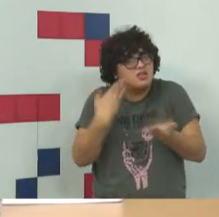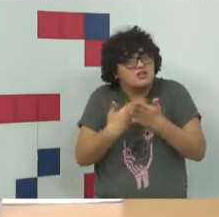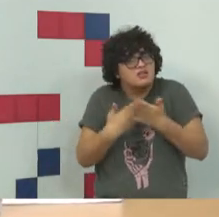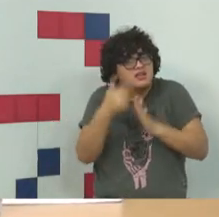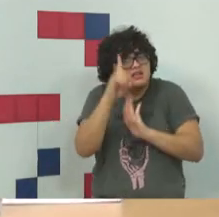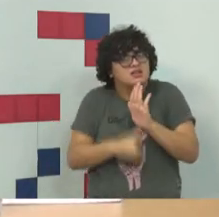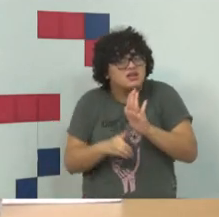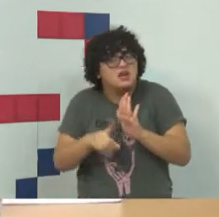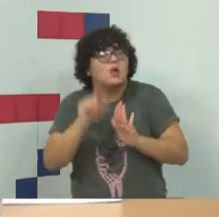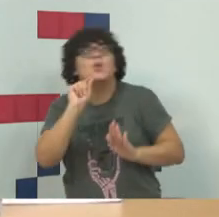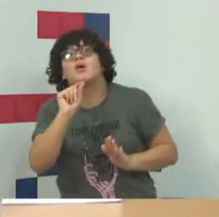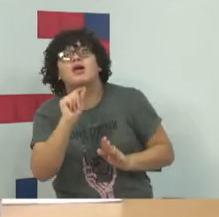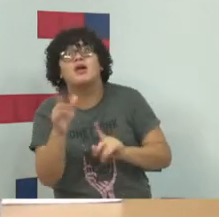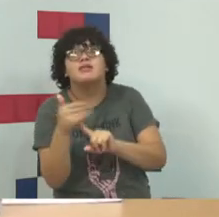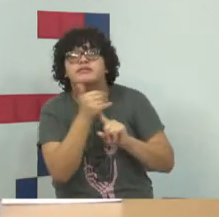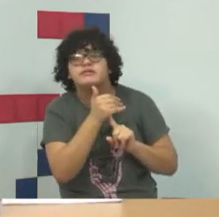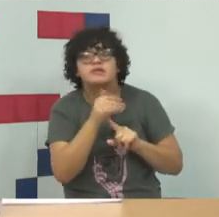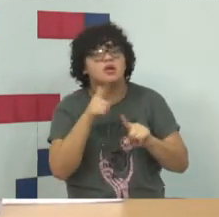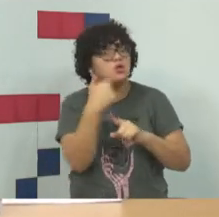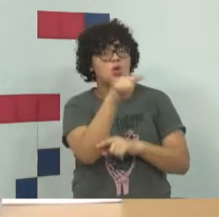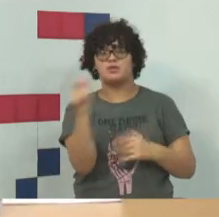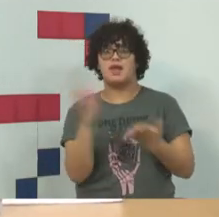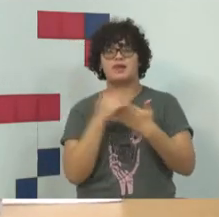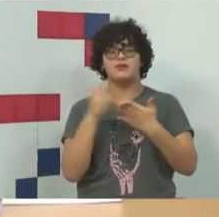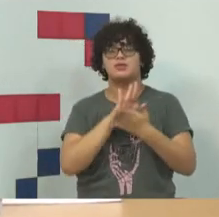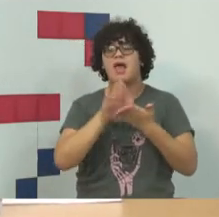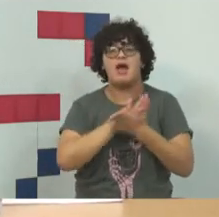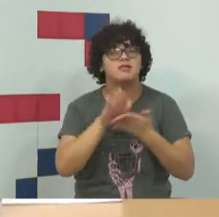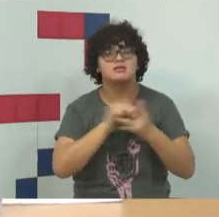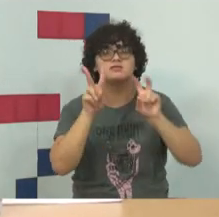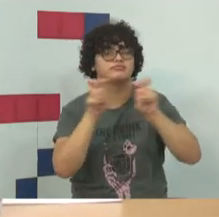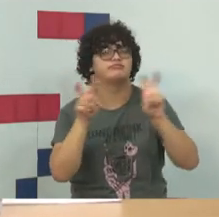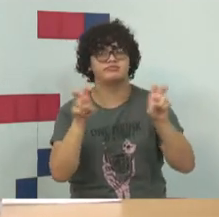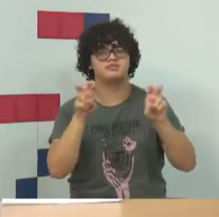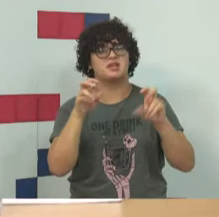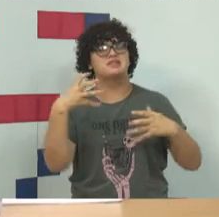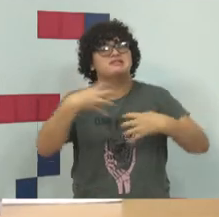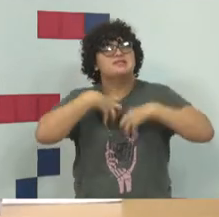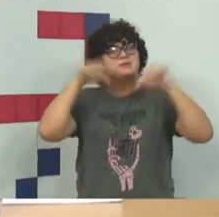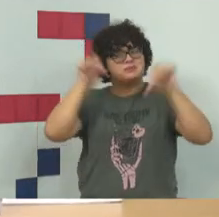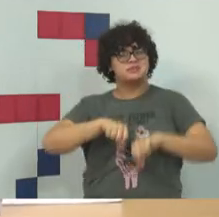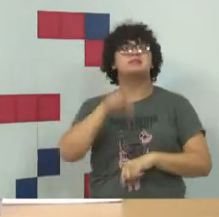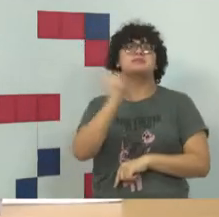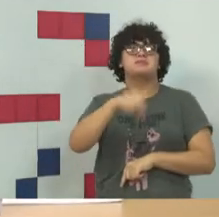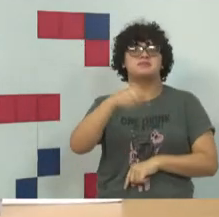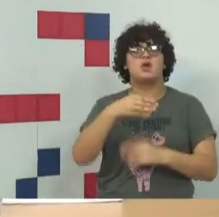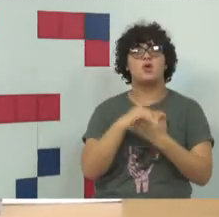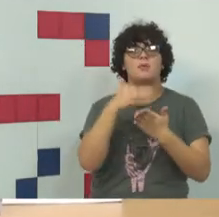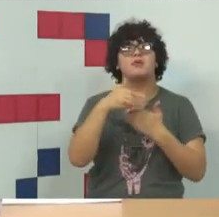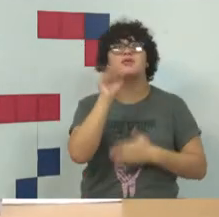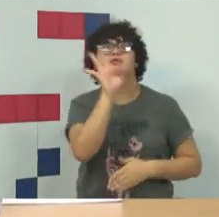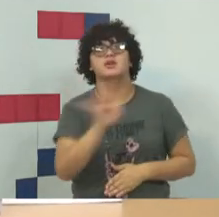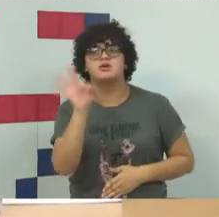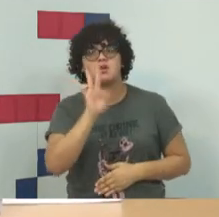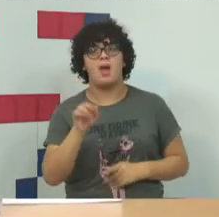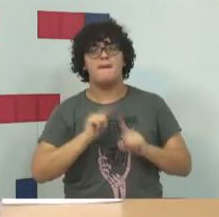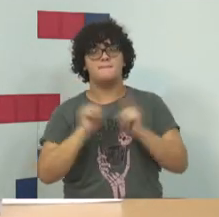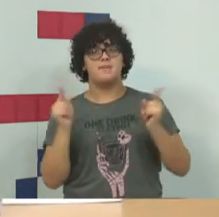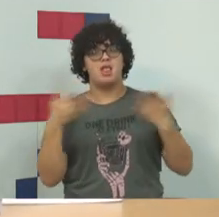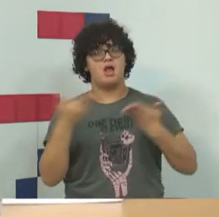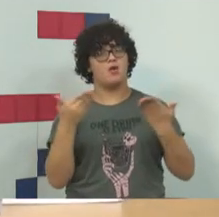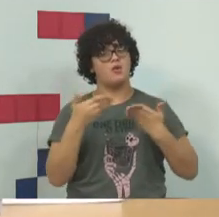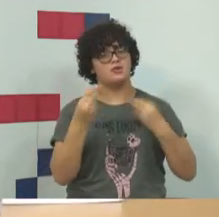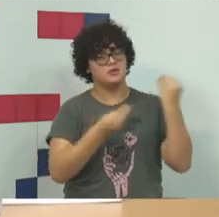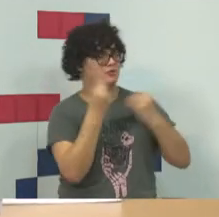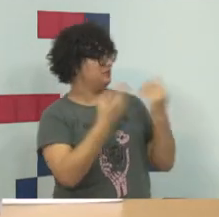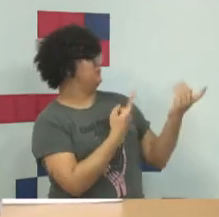informático, você ainda não tem muitos livros sobre o tema. Isso me desestimulou bastante no início da faculdade, porém me estimulou muito